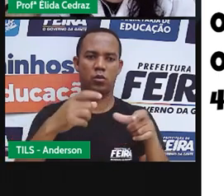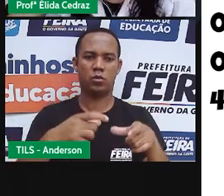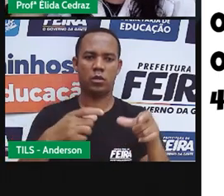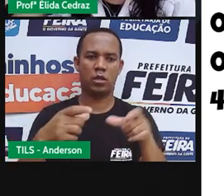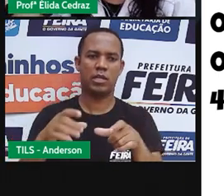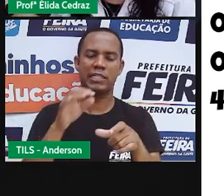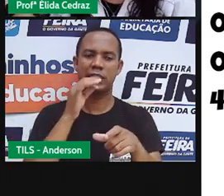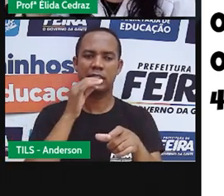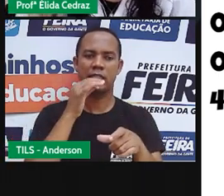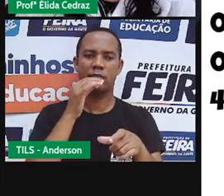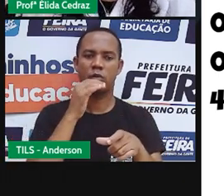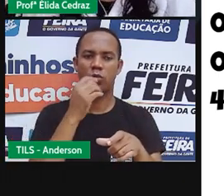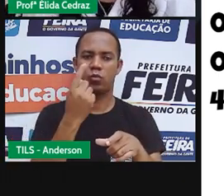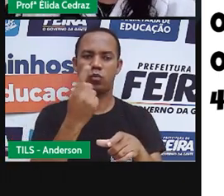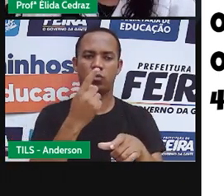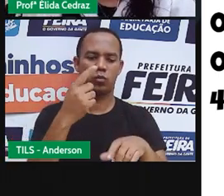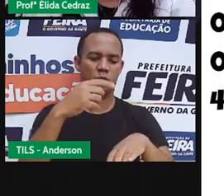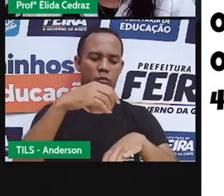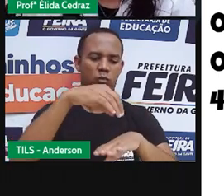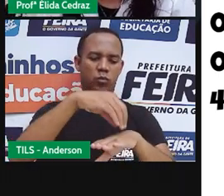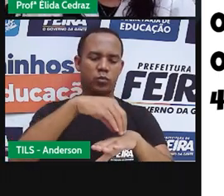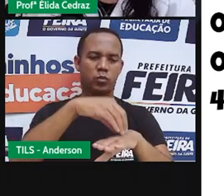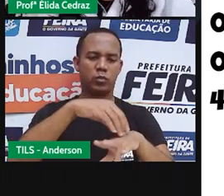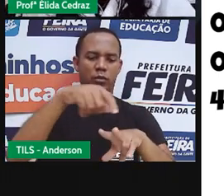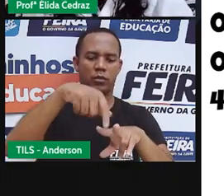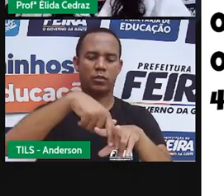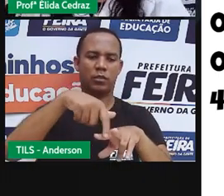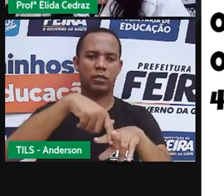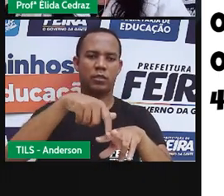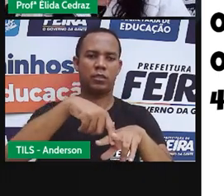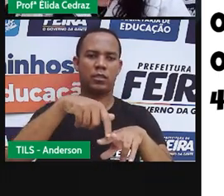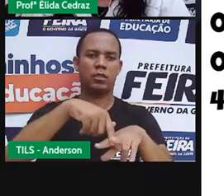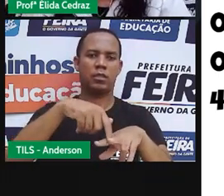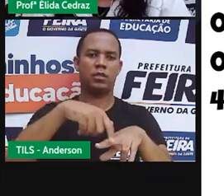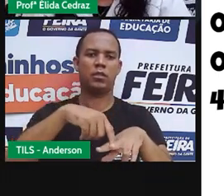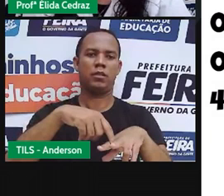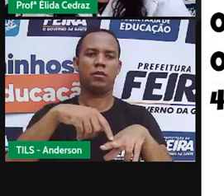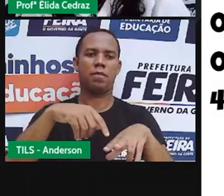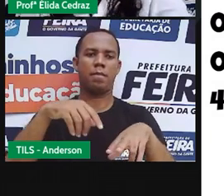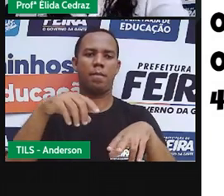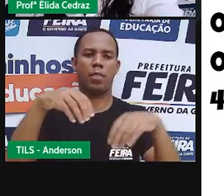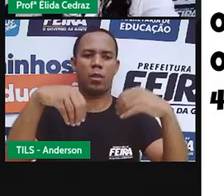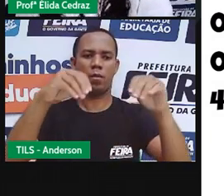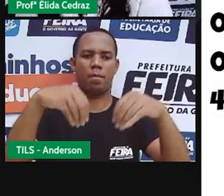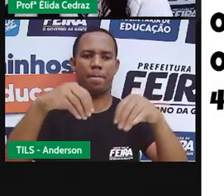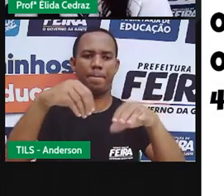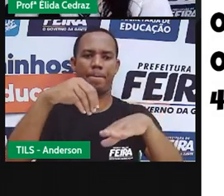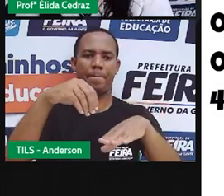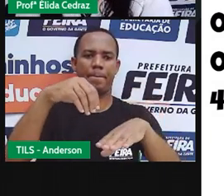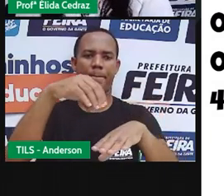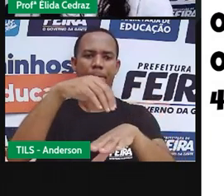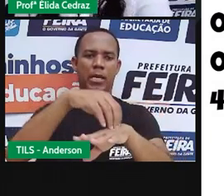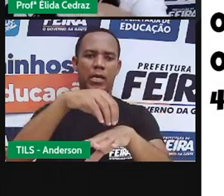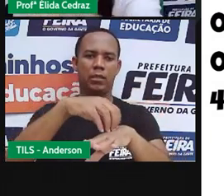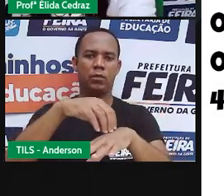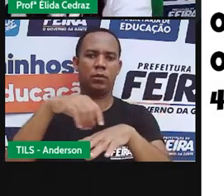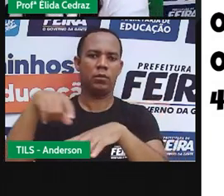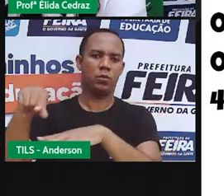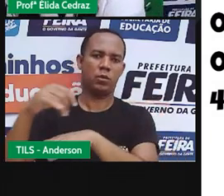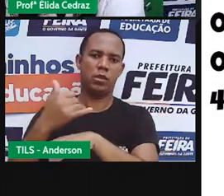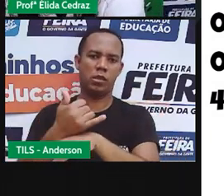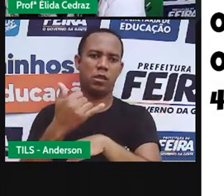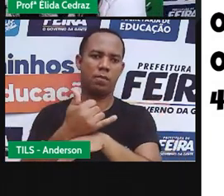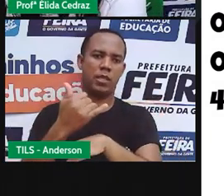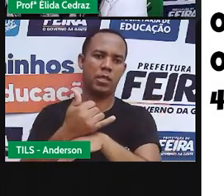Você vai colocar um cubinho de gelo em cima de uma sandália, em cima do objeto de tecido, o outro na panela e o